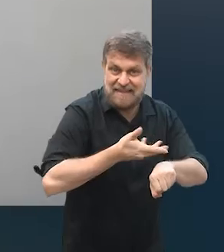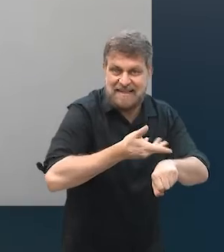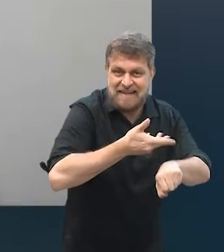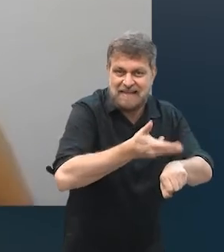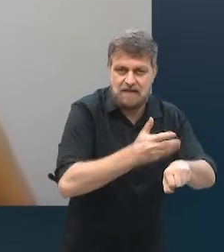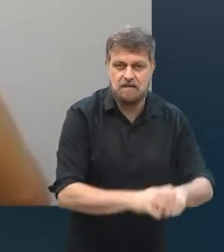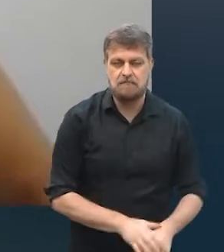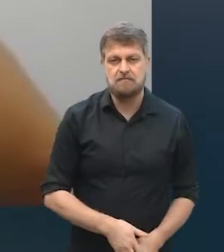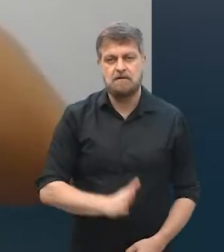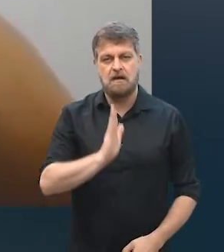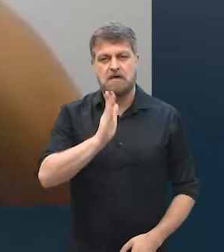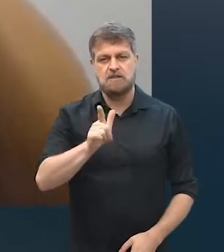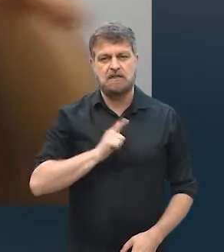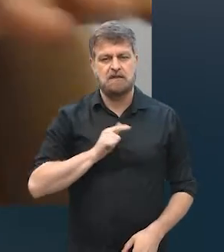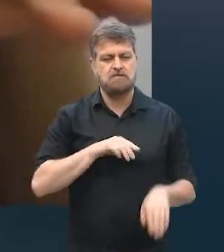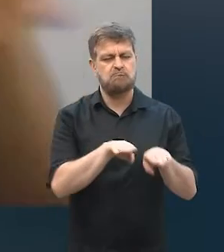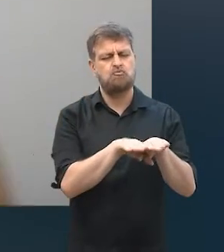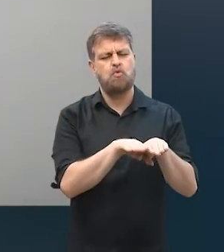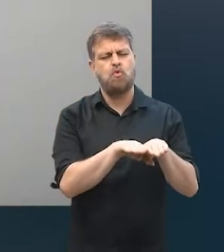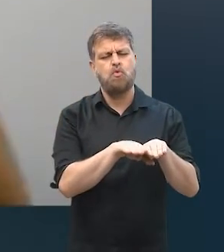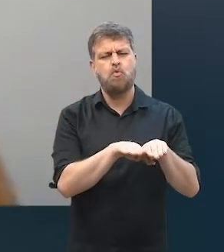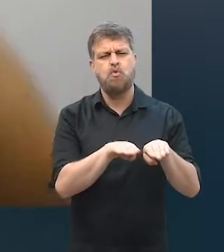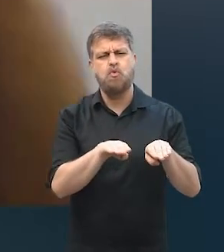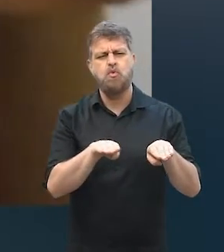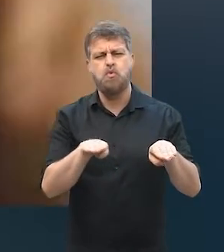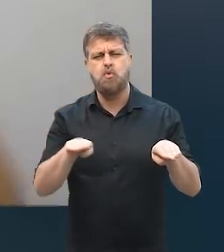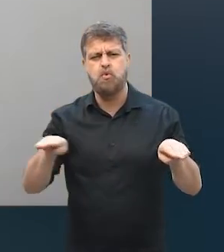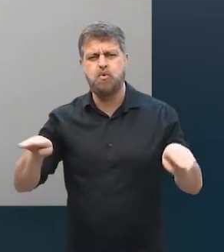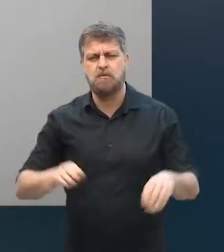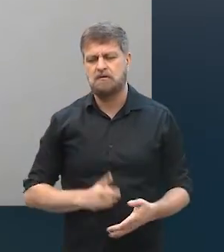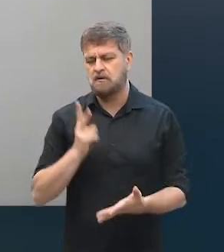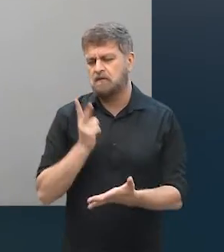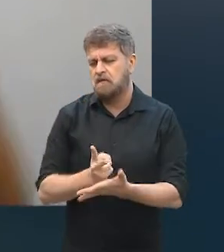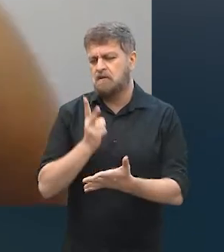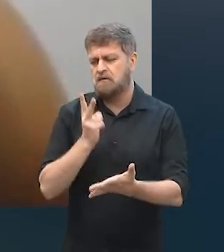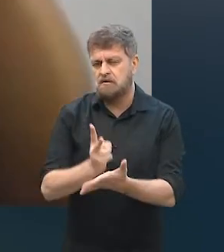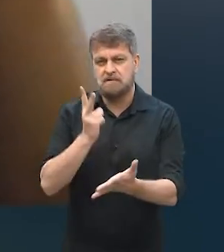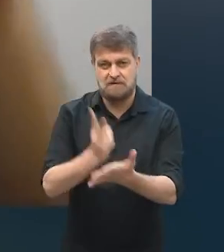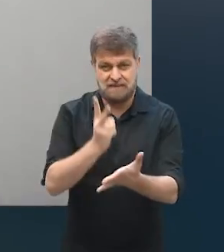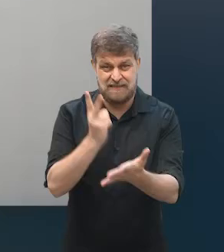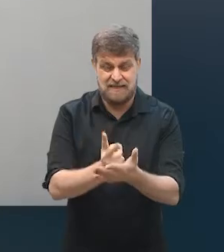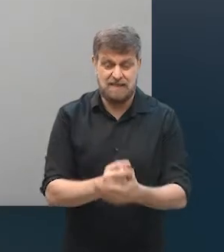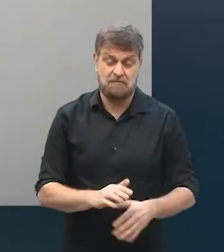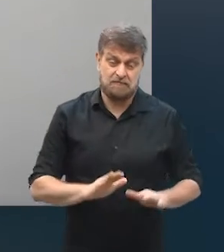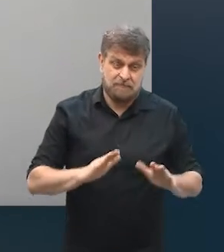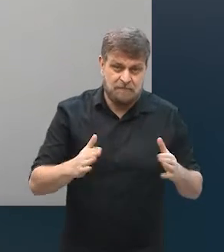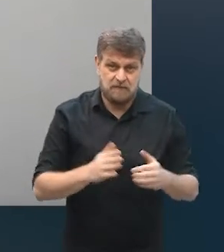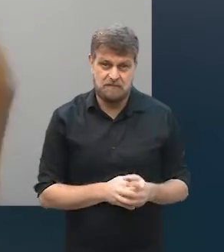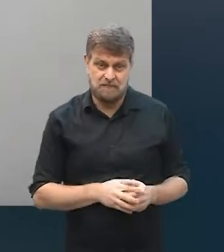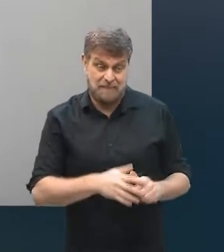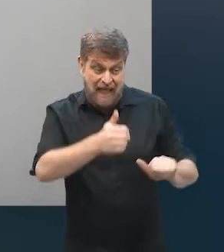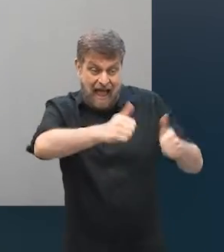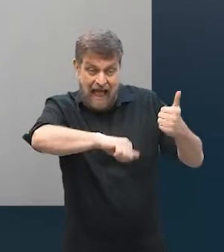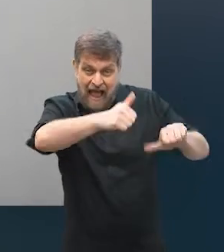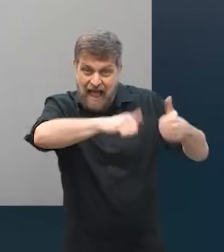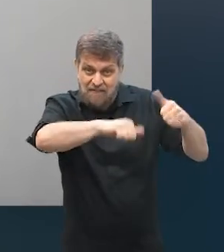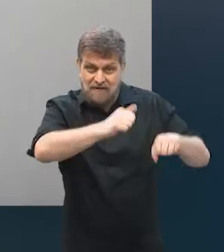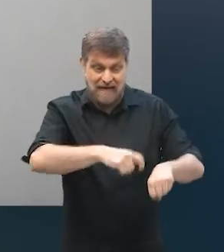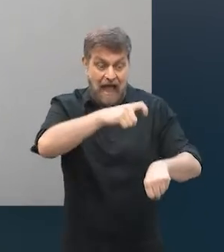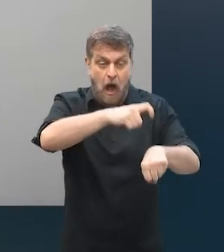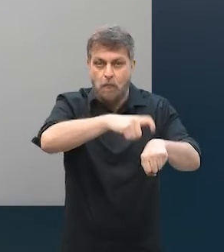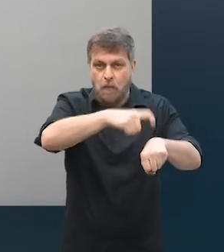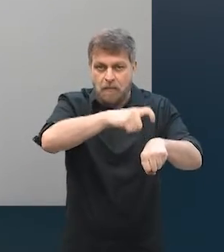ou será que já está no momento de estabilidade, nunca decolou, ou já decolou e agora está no momento de saturação, no momento de